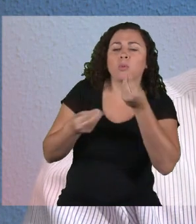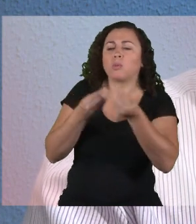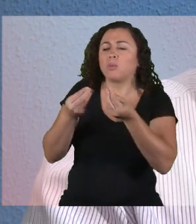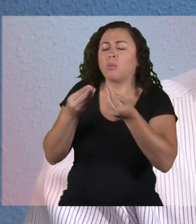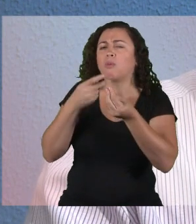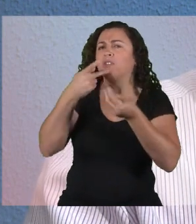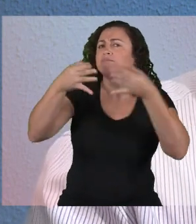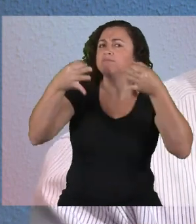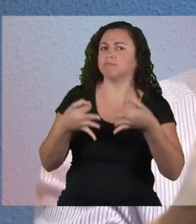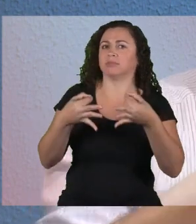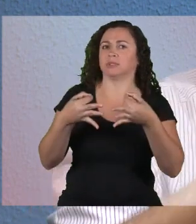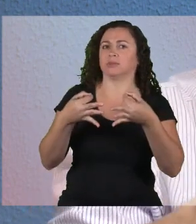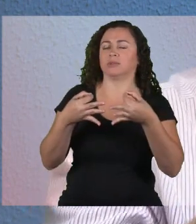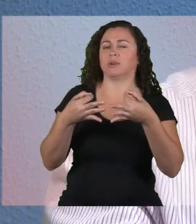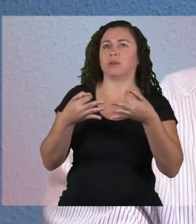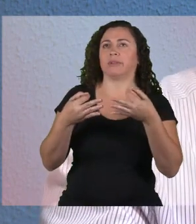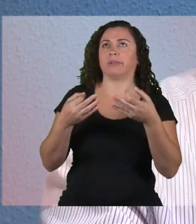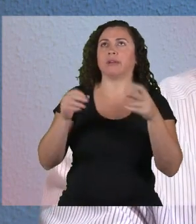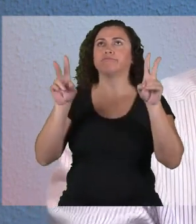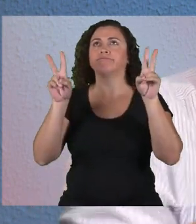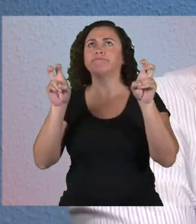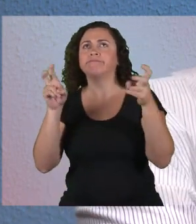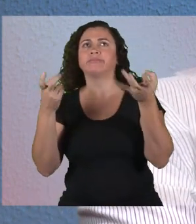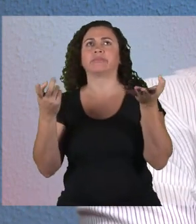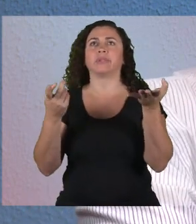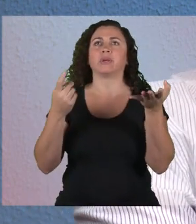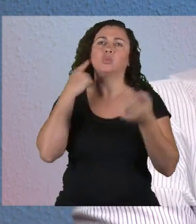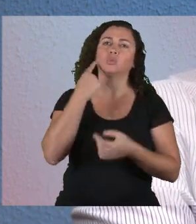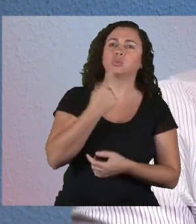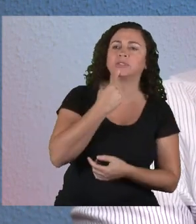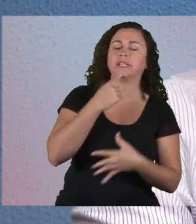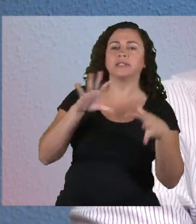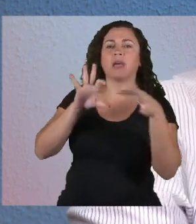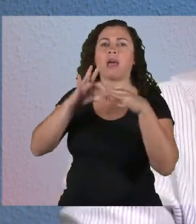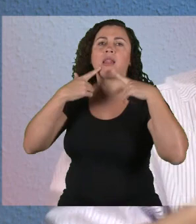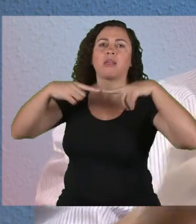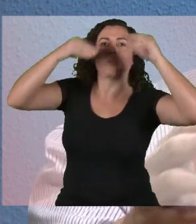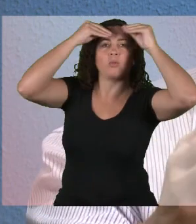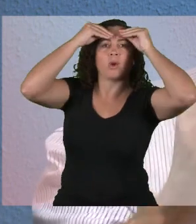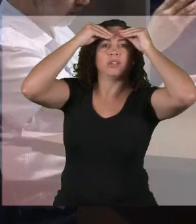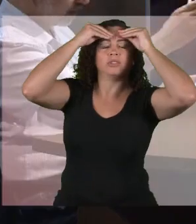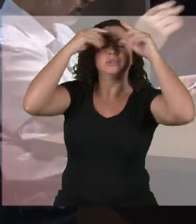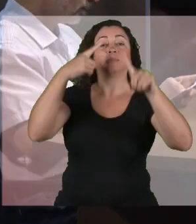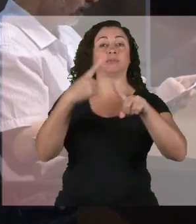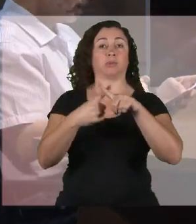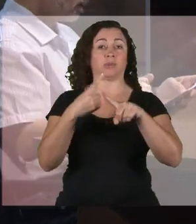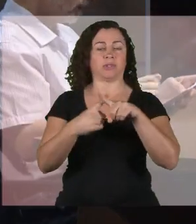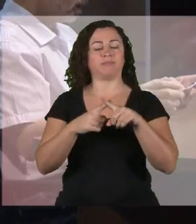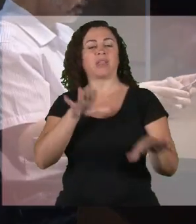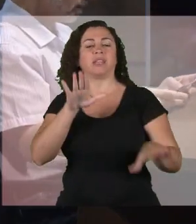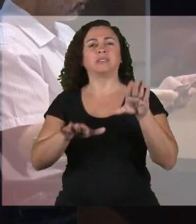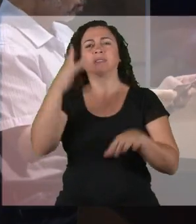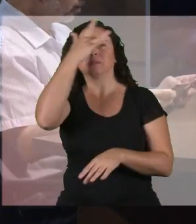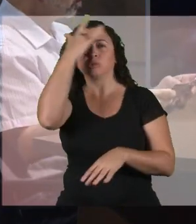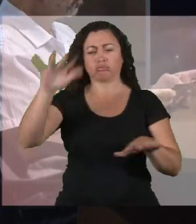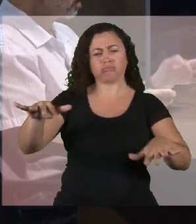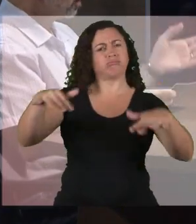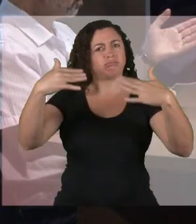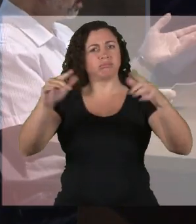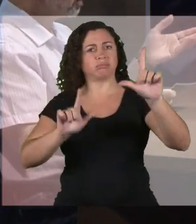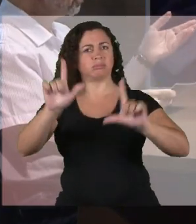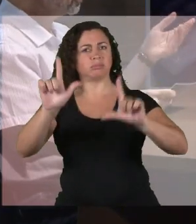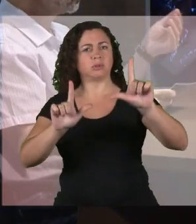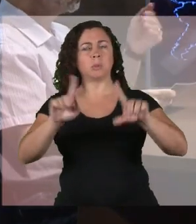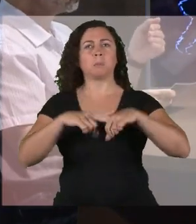que nós podemos definir essa questão da ligação da surdez com a linguagem. Porque muitas vezes quem está nos ouvindo